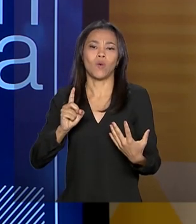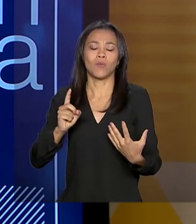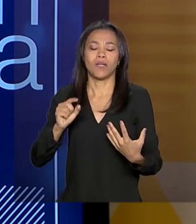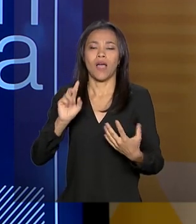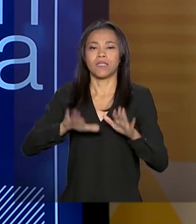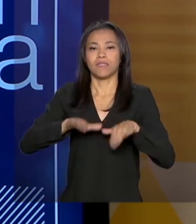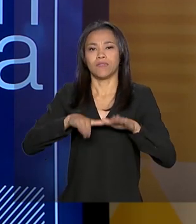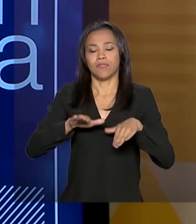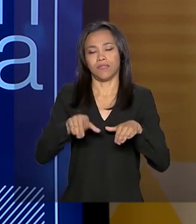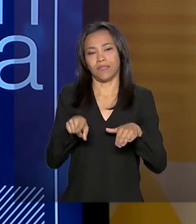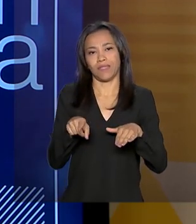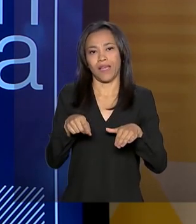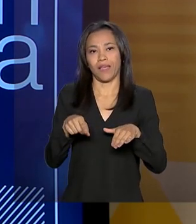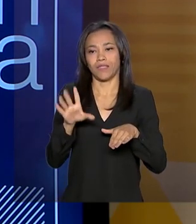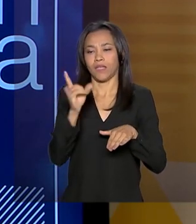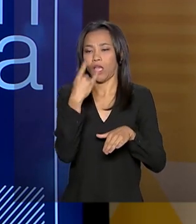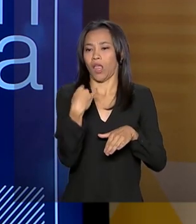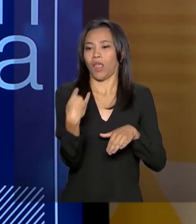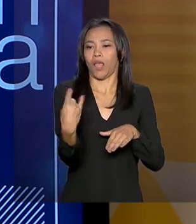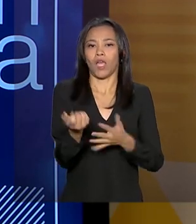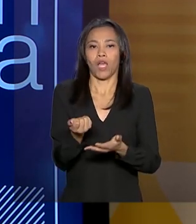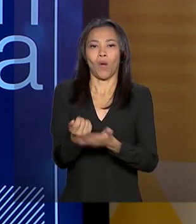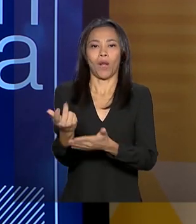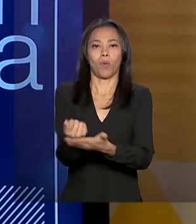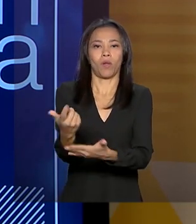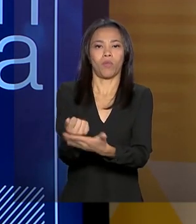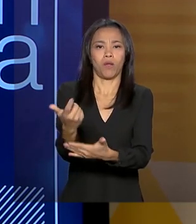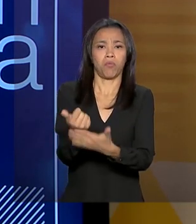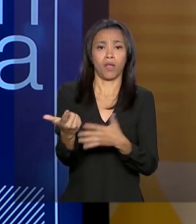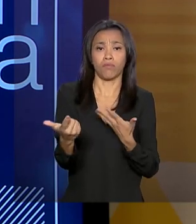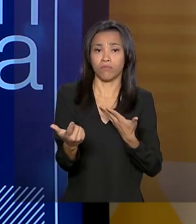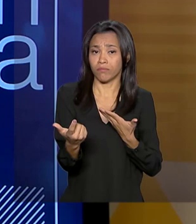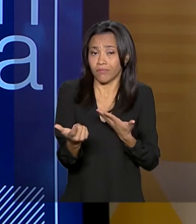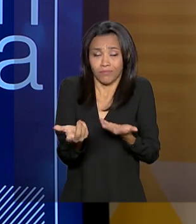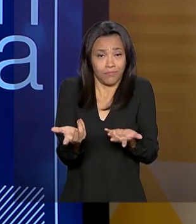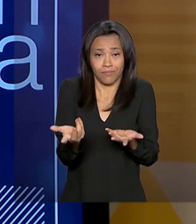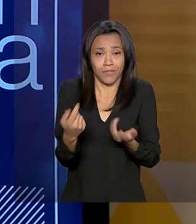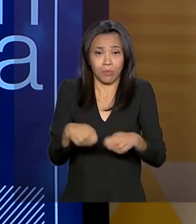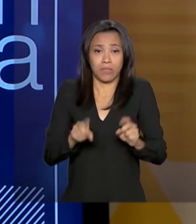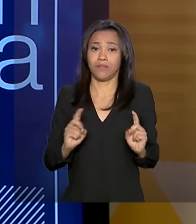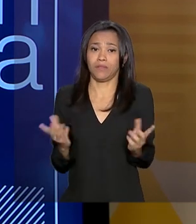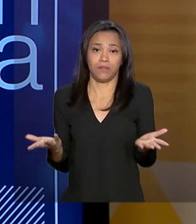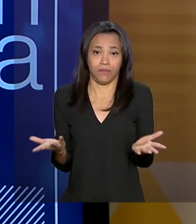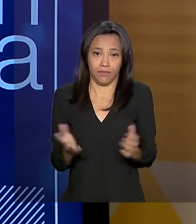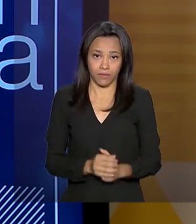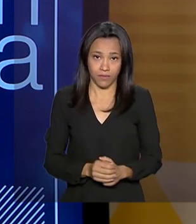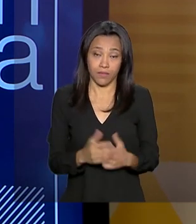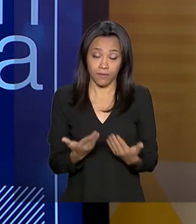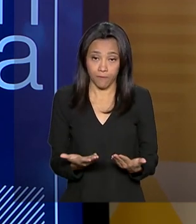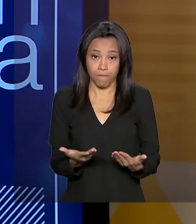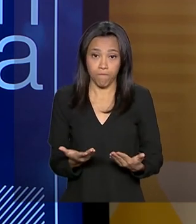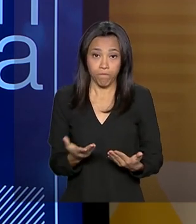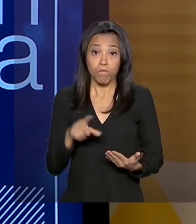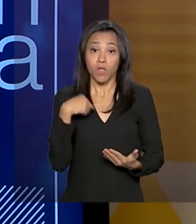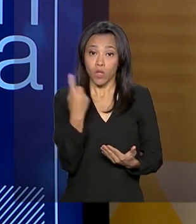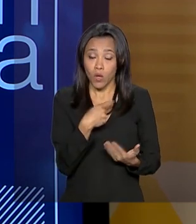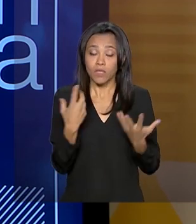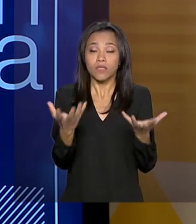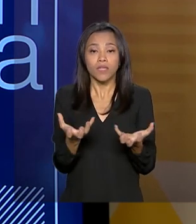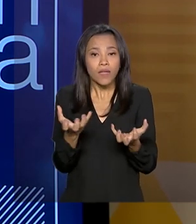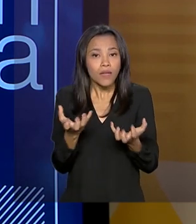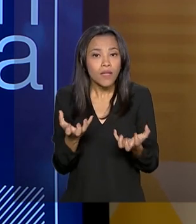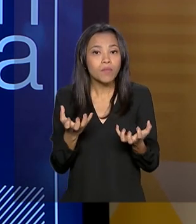vezes, ser induzido a fazer gastos que ele não precisaria. Então, nós queremos,